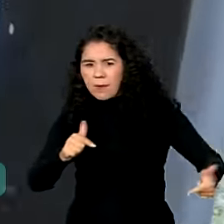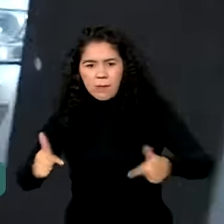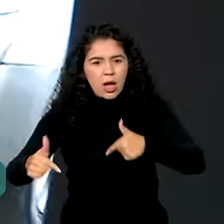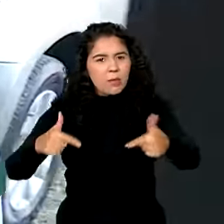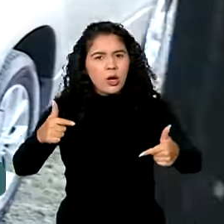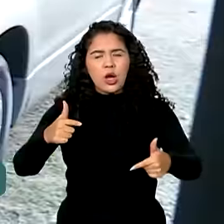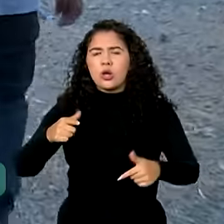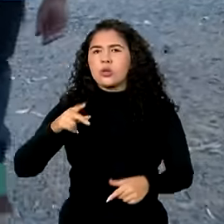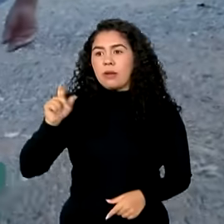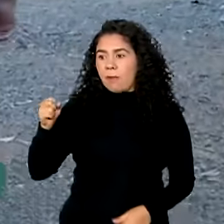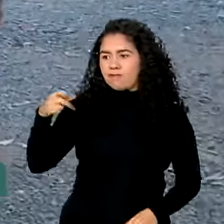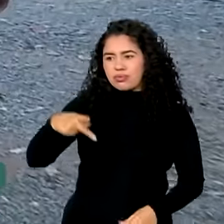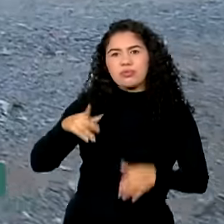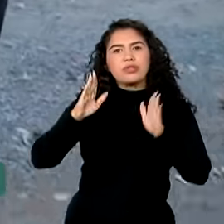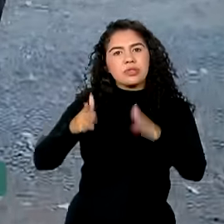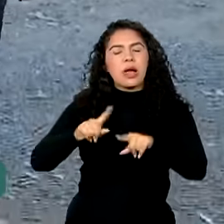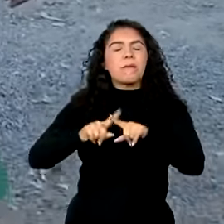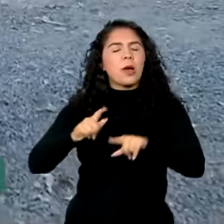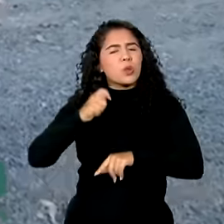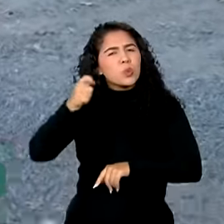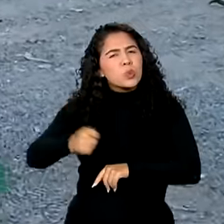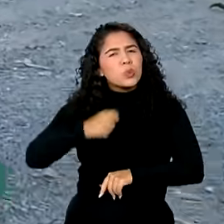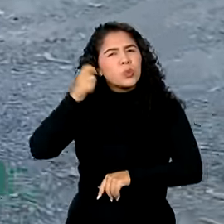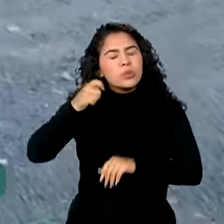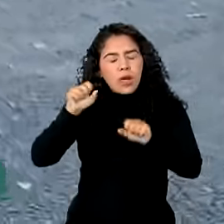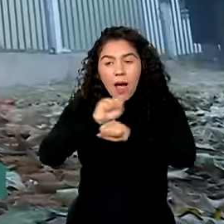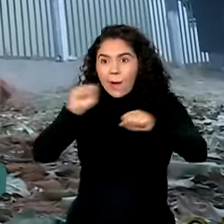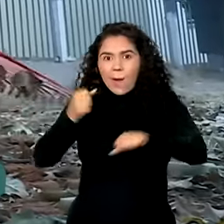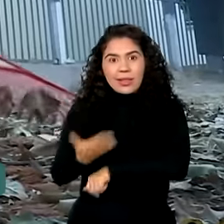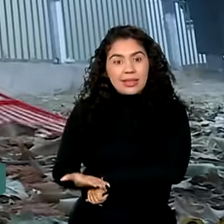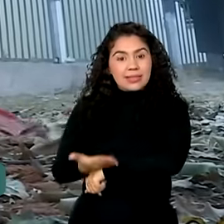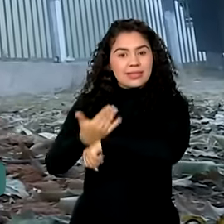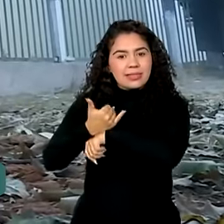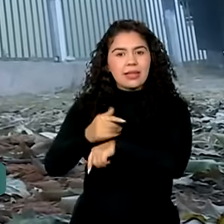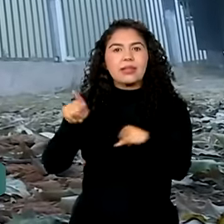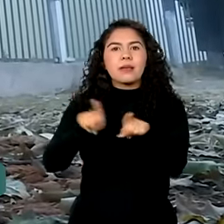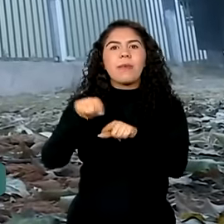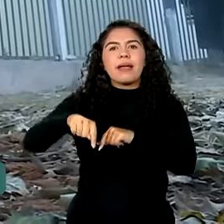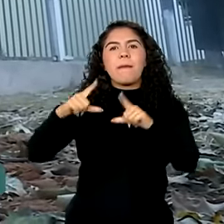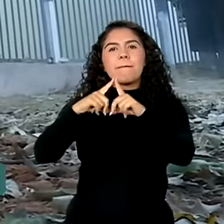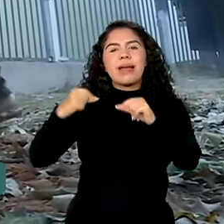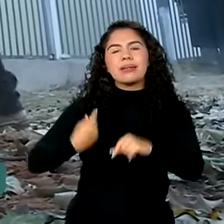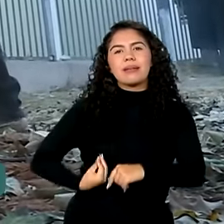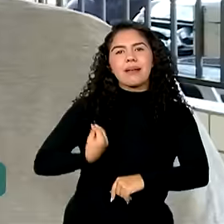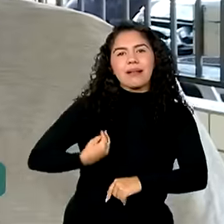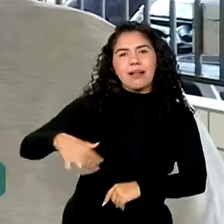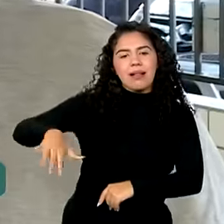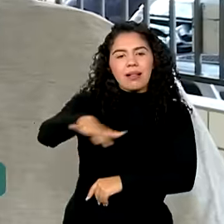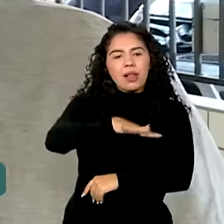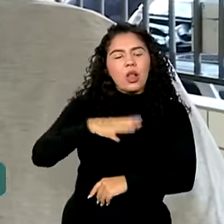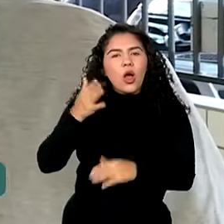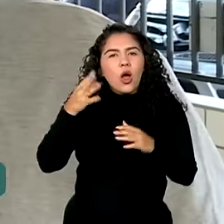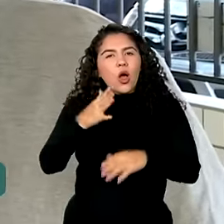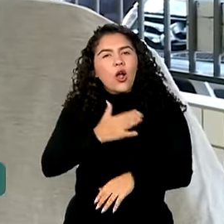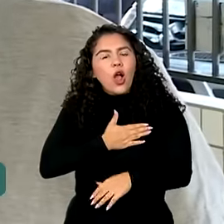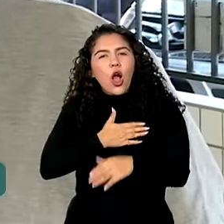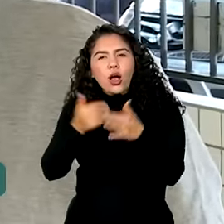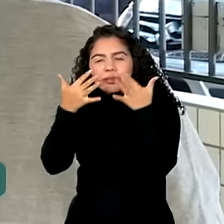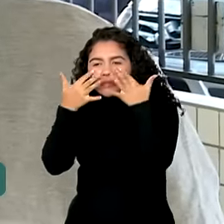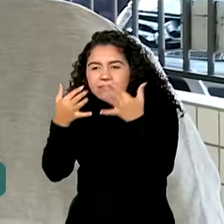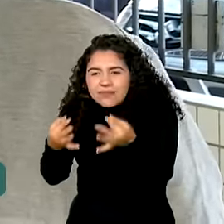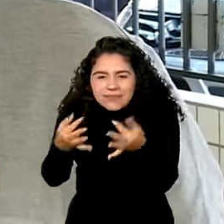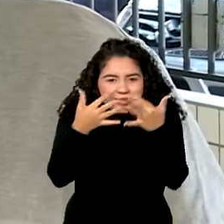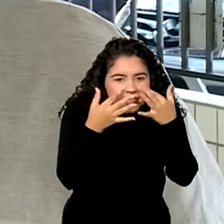todos os dias e no condomínio onde vive em Brasília, gosta de cuidar de cada cantinho. Eu me levanto na média